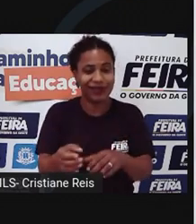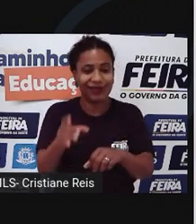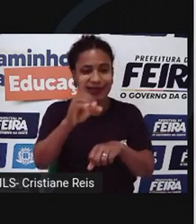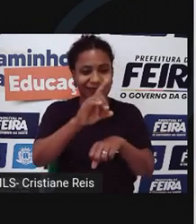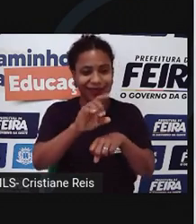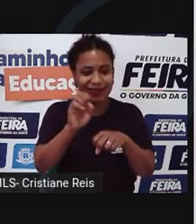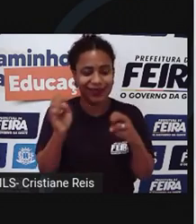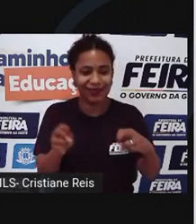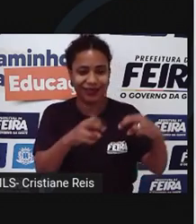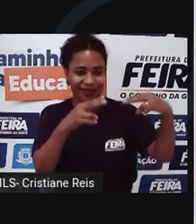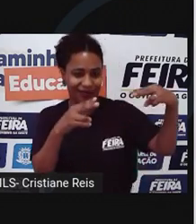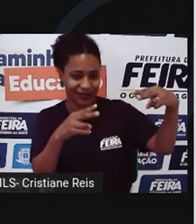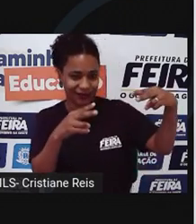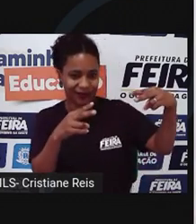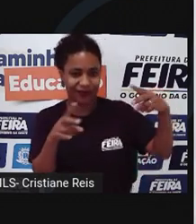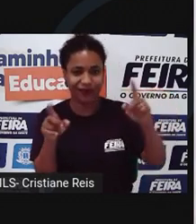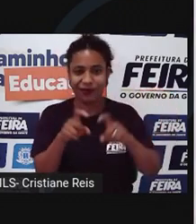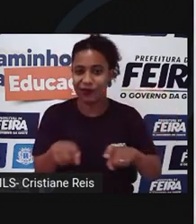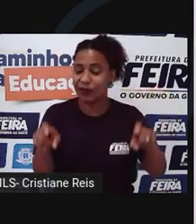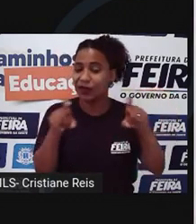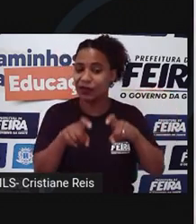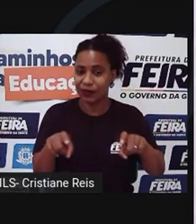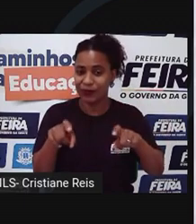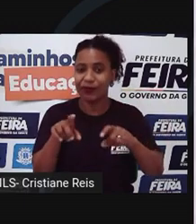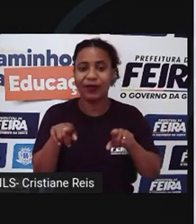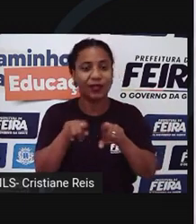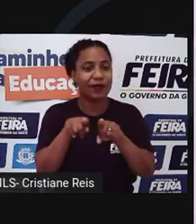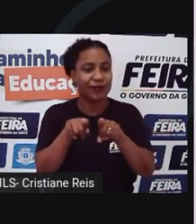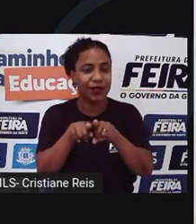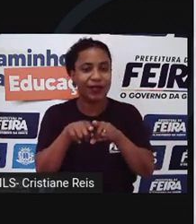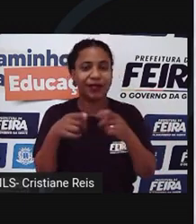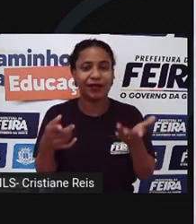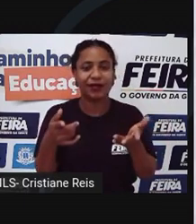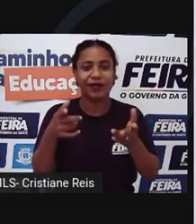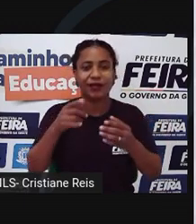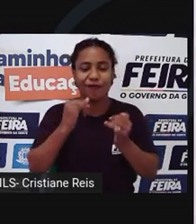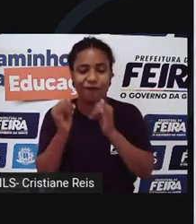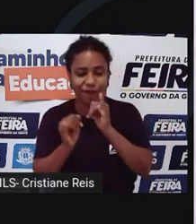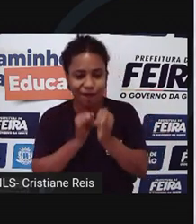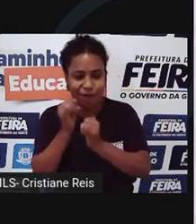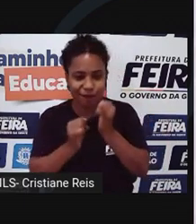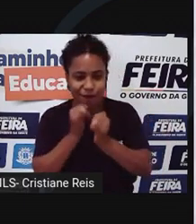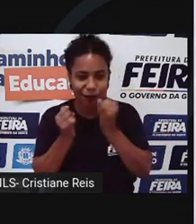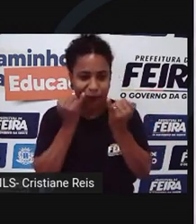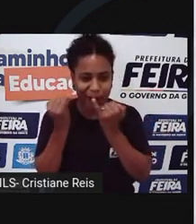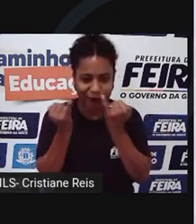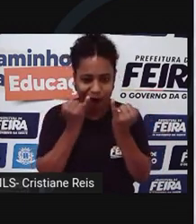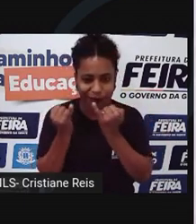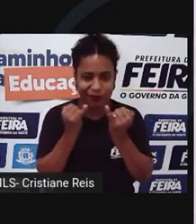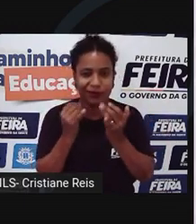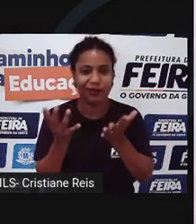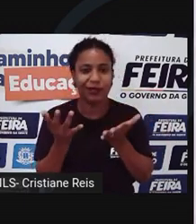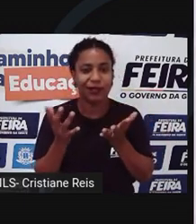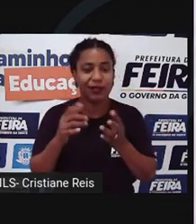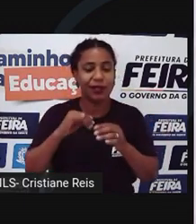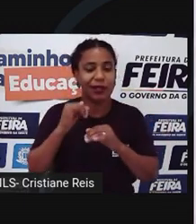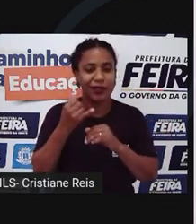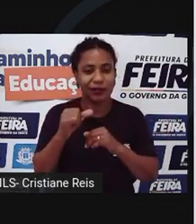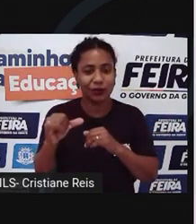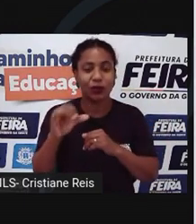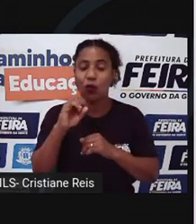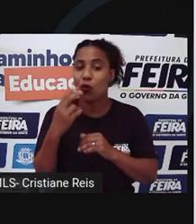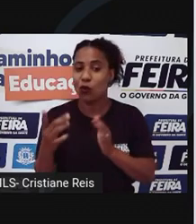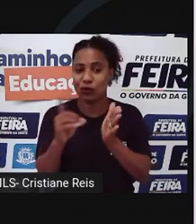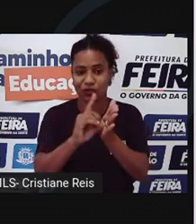referem a essas atividades são crime informático, crimes eletrônicos, crime virtual ou crime digital.